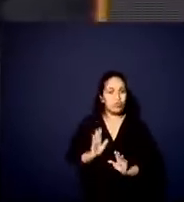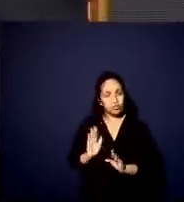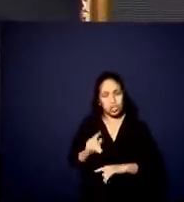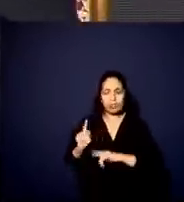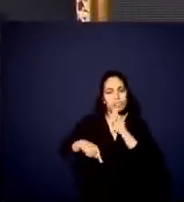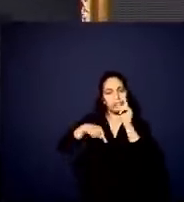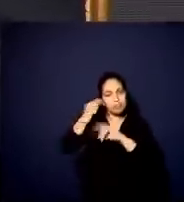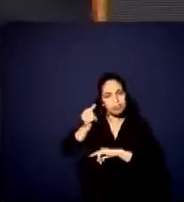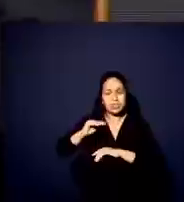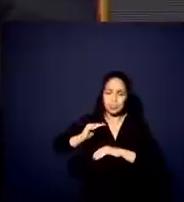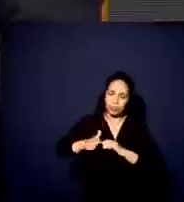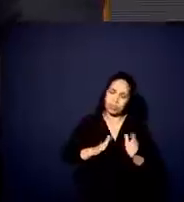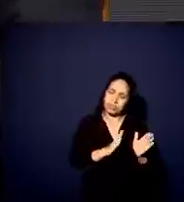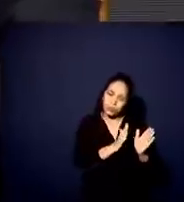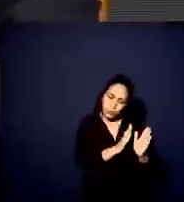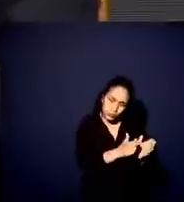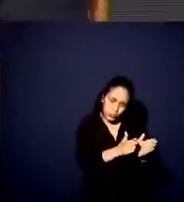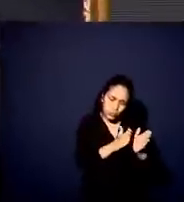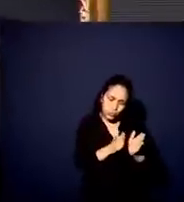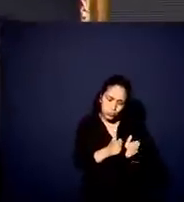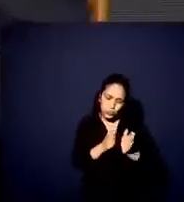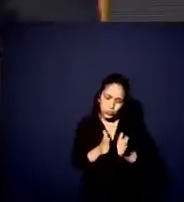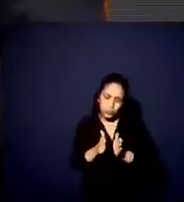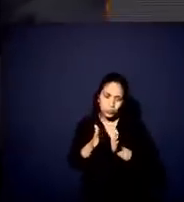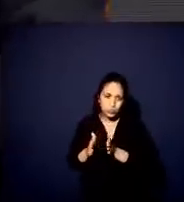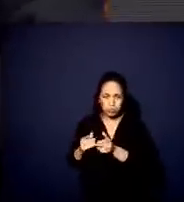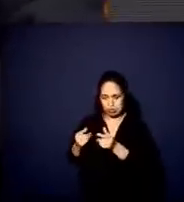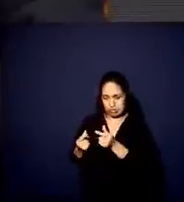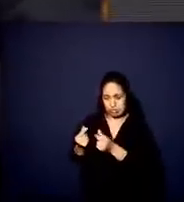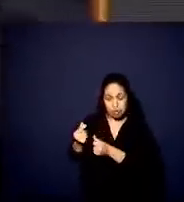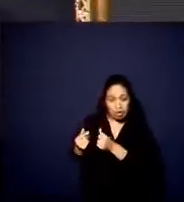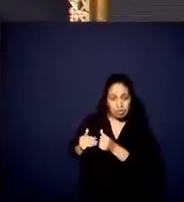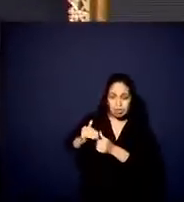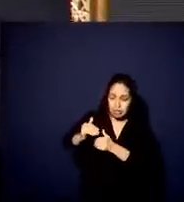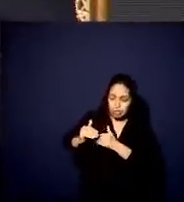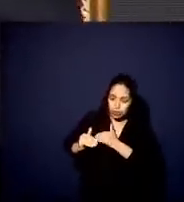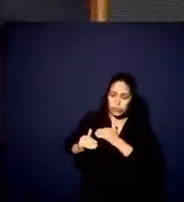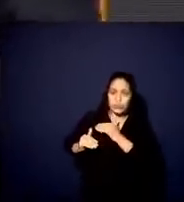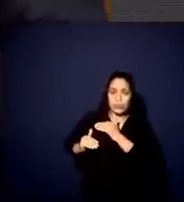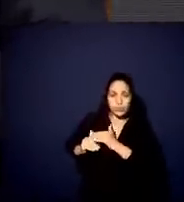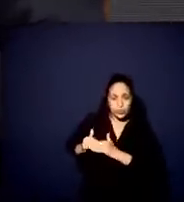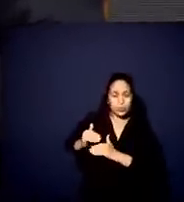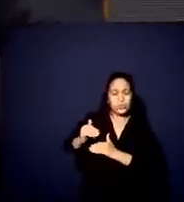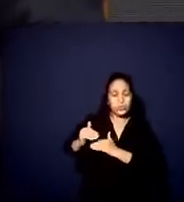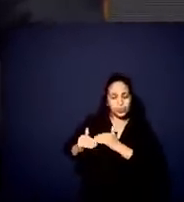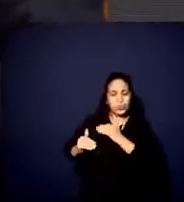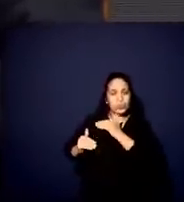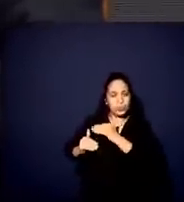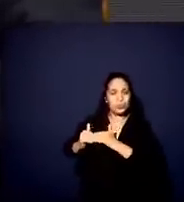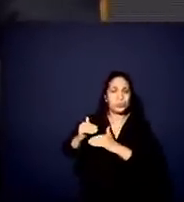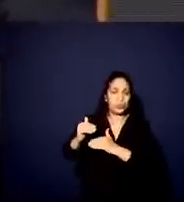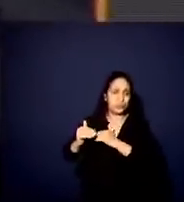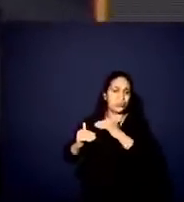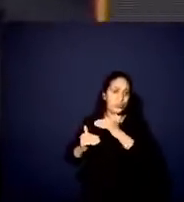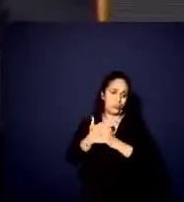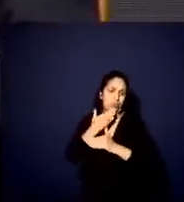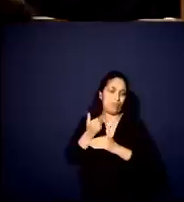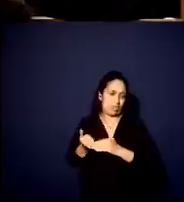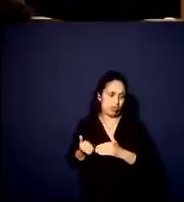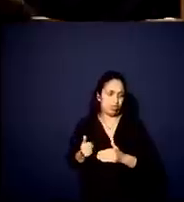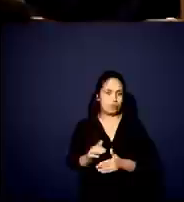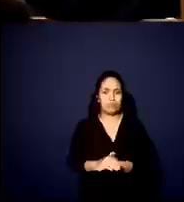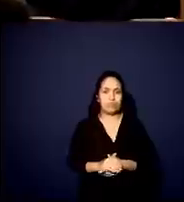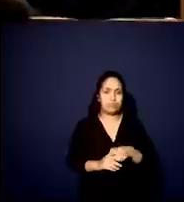fazendo isso de forma faseada, conforme a nossa economia vai dando respiro, vamos dizer assim, e tendo um ambiente mais saudável para fazer isso.